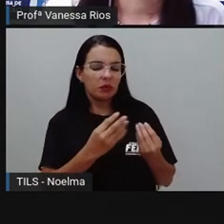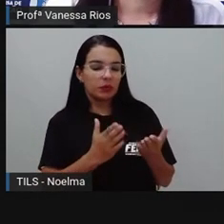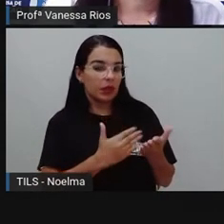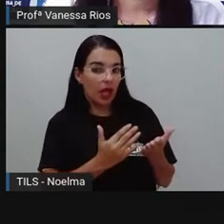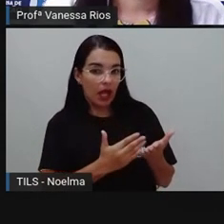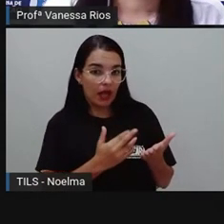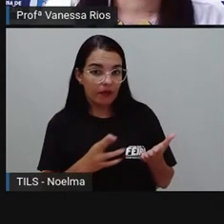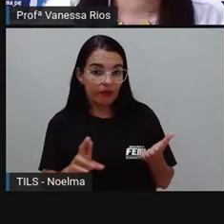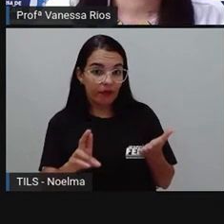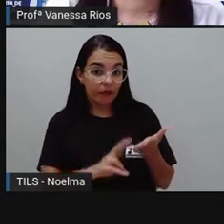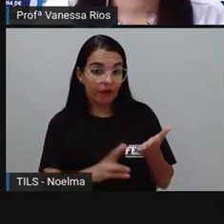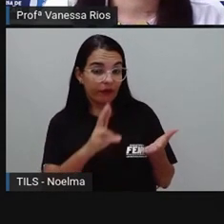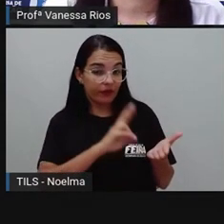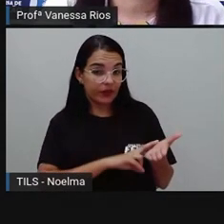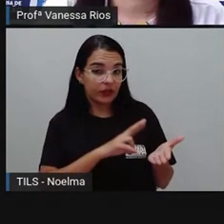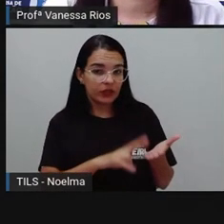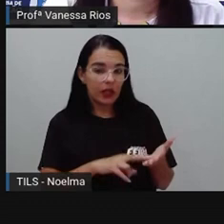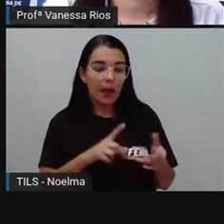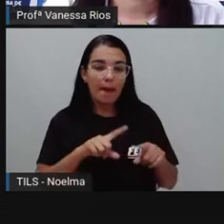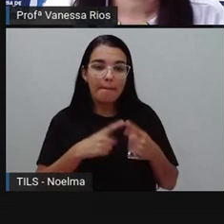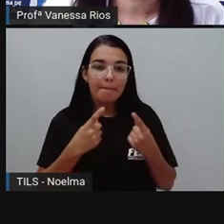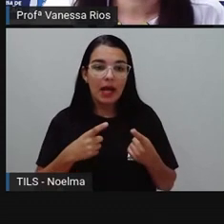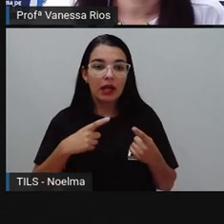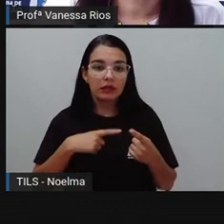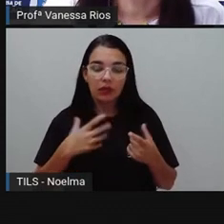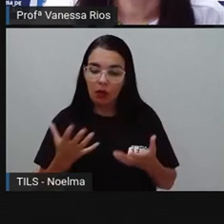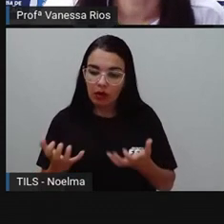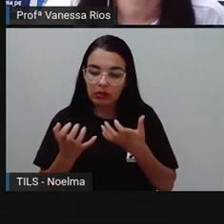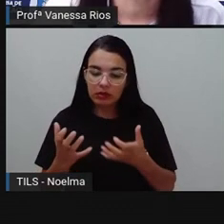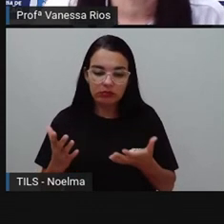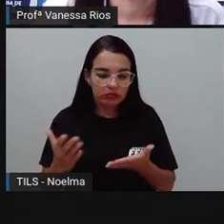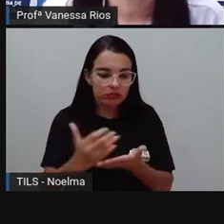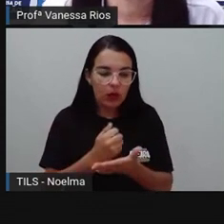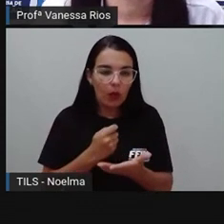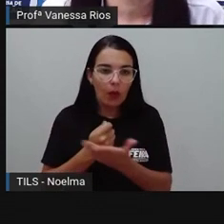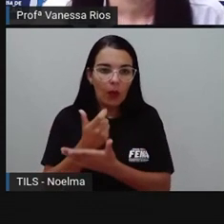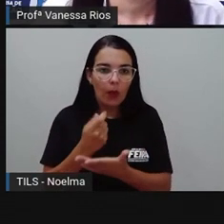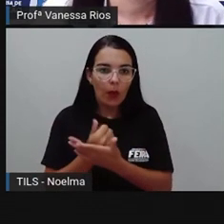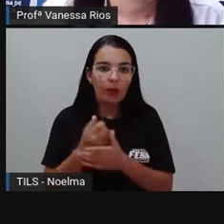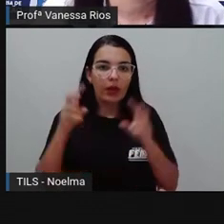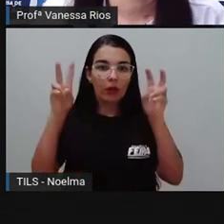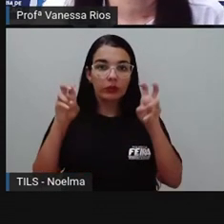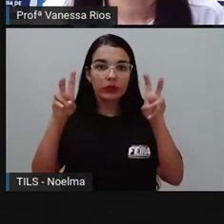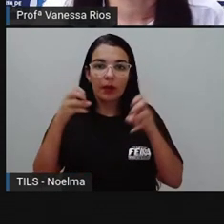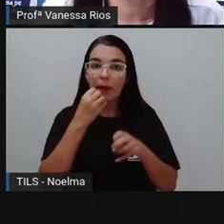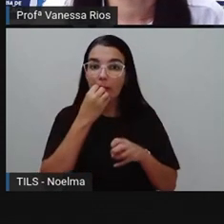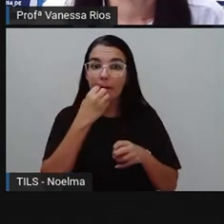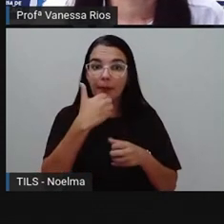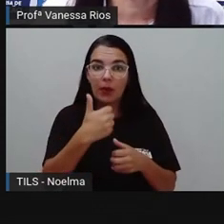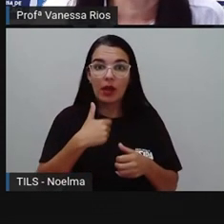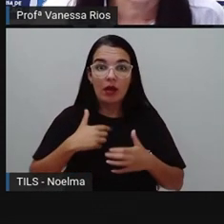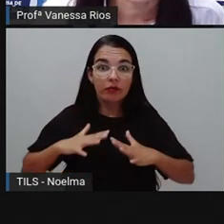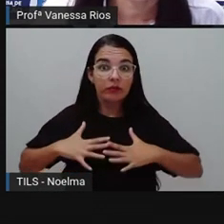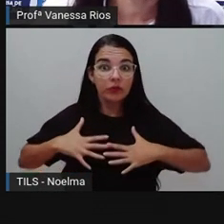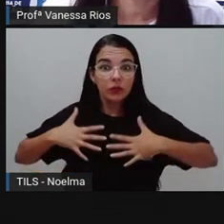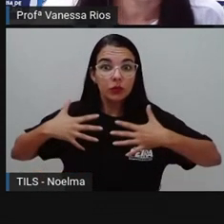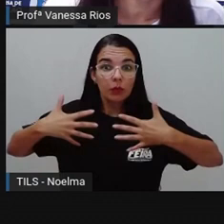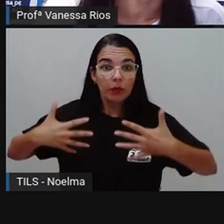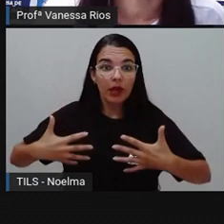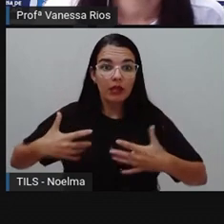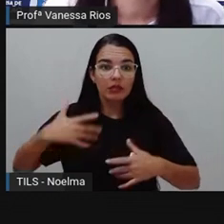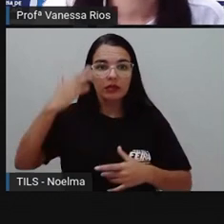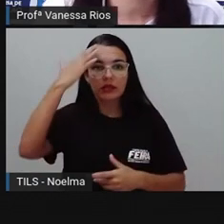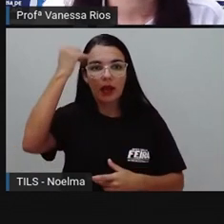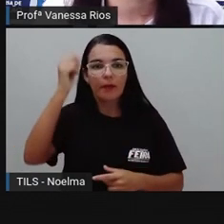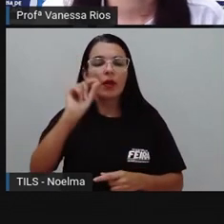mas adquiro as edições que tratam de temas muito bons como este, fiquei surpreso ao saber que Kim